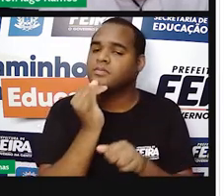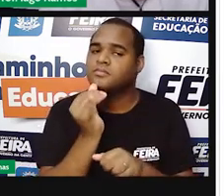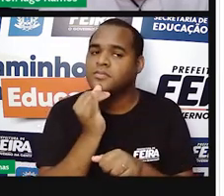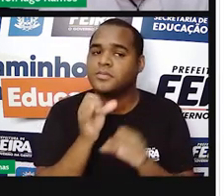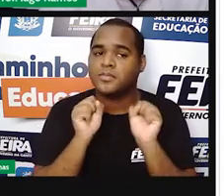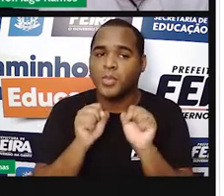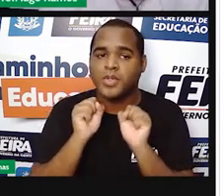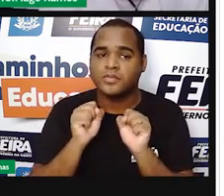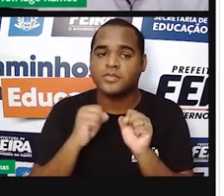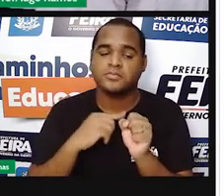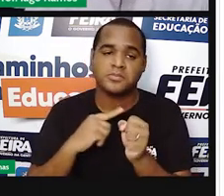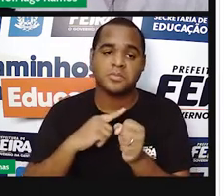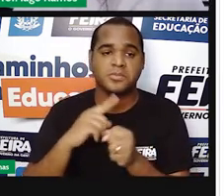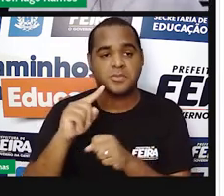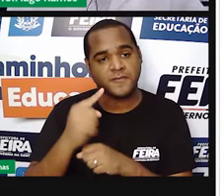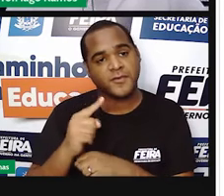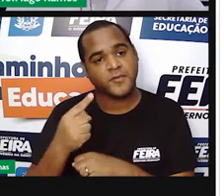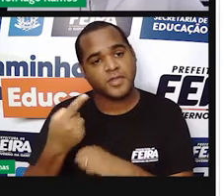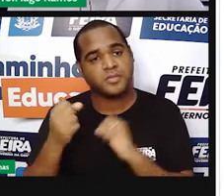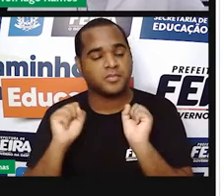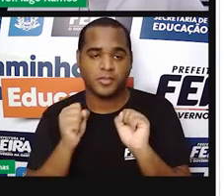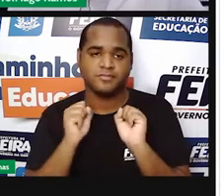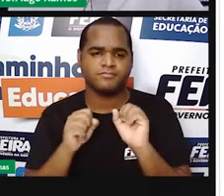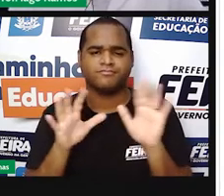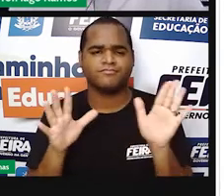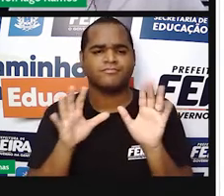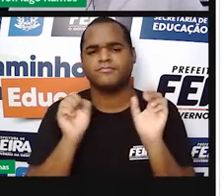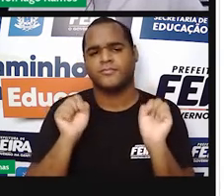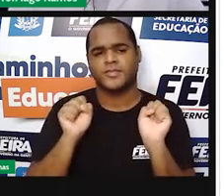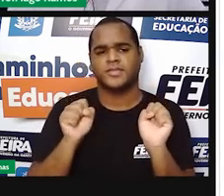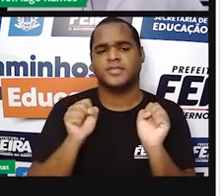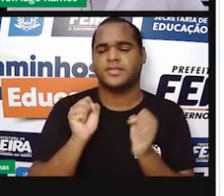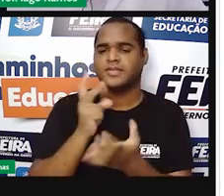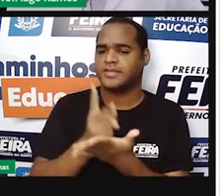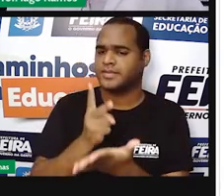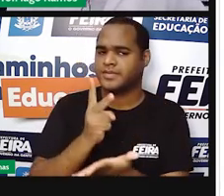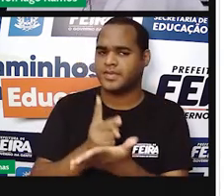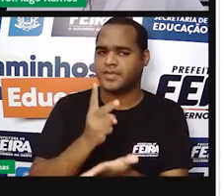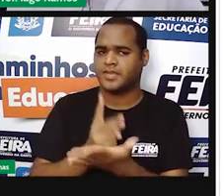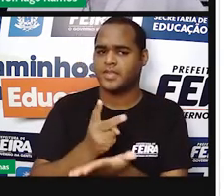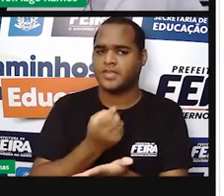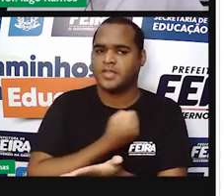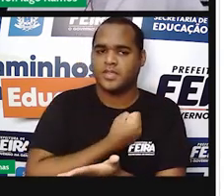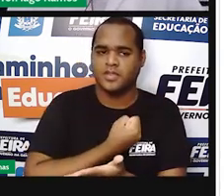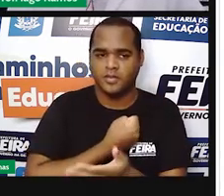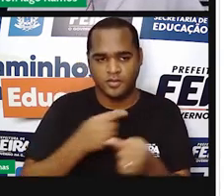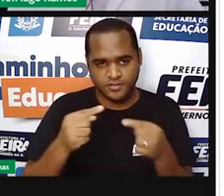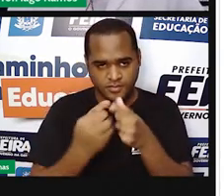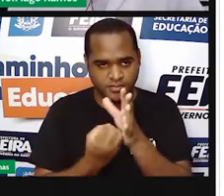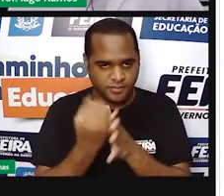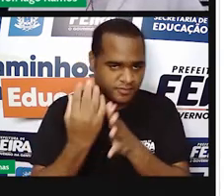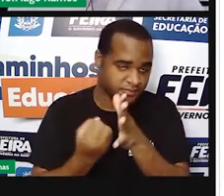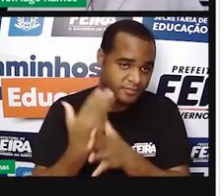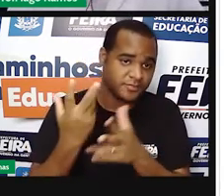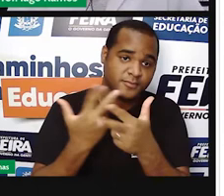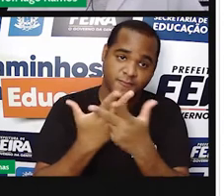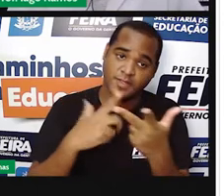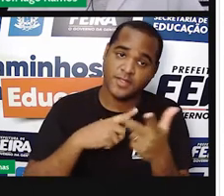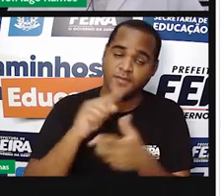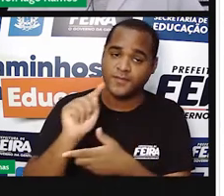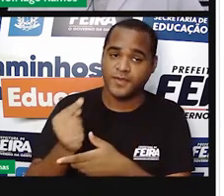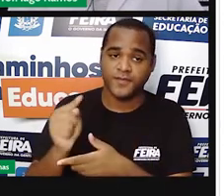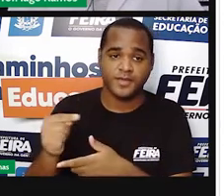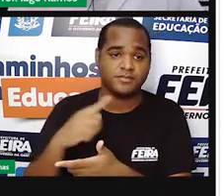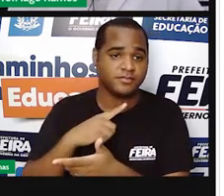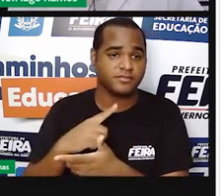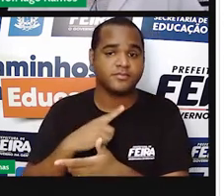vírgula. Por que podem? Porque nem sempre o número que vai surgir da fração vai ter vírgula. Por exemplo,